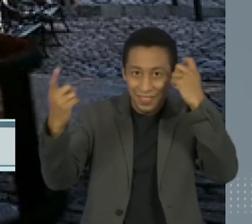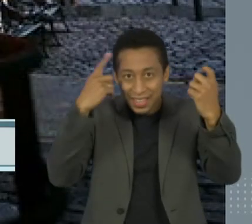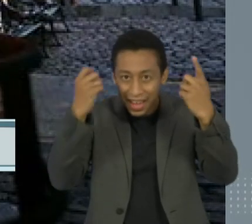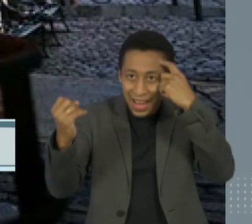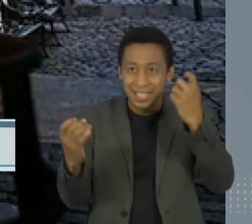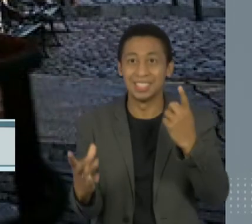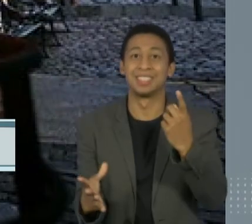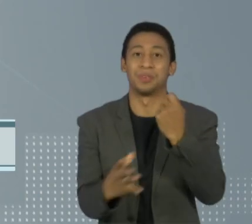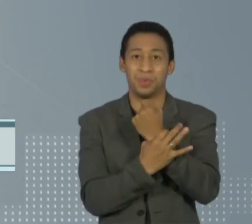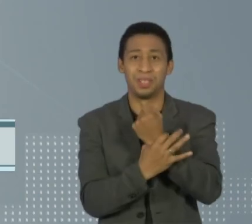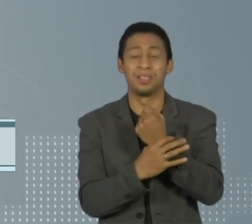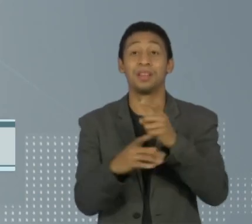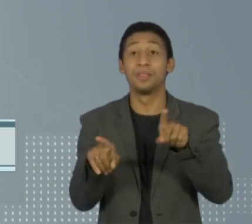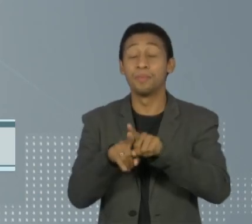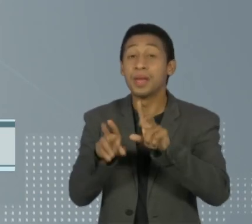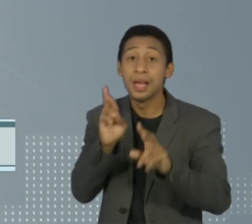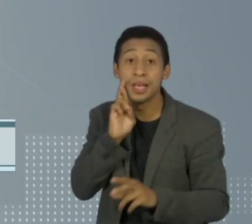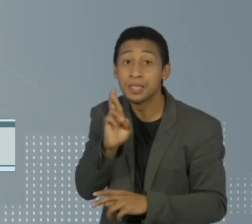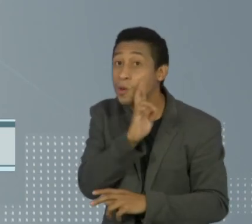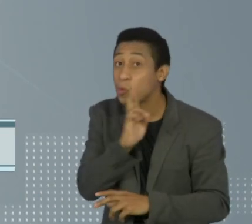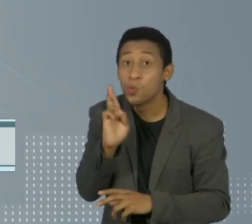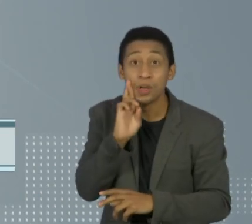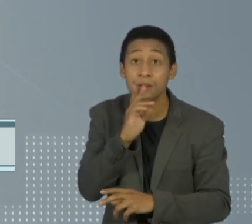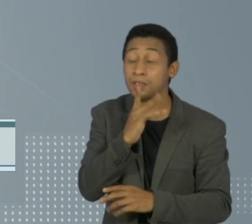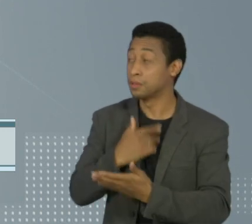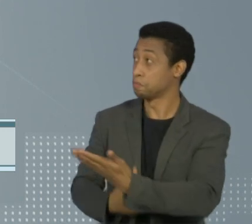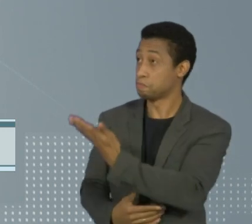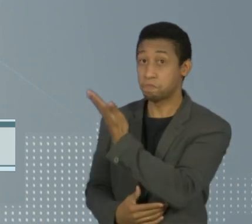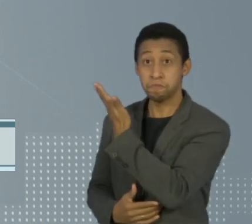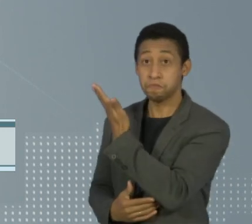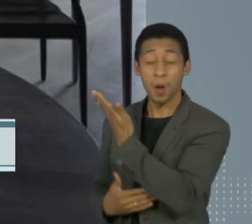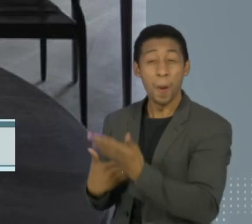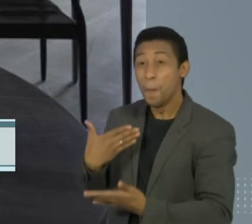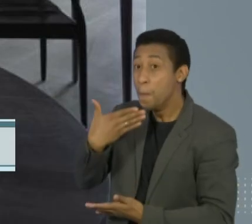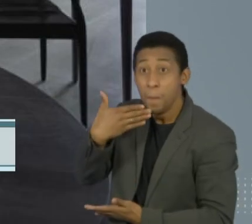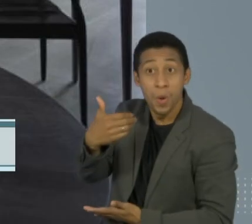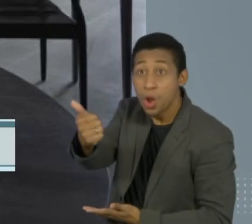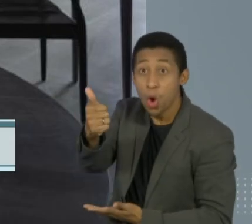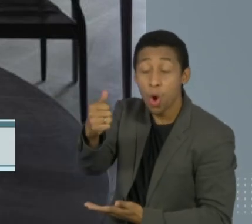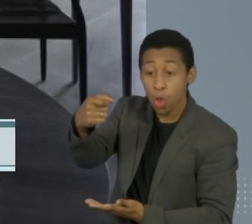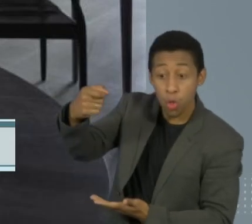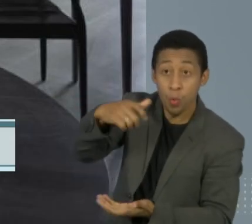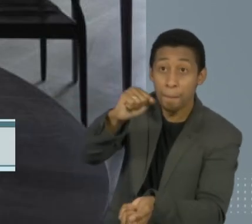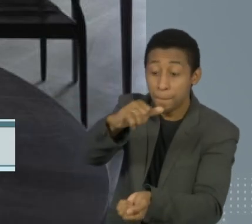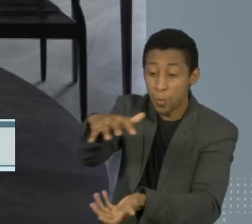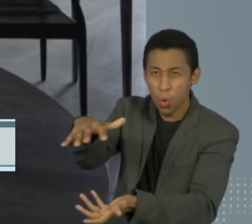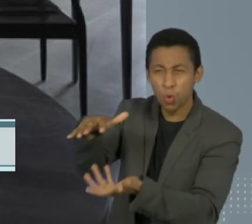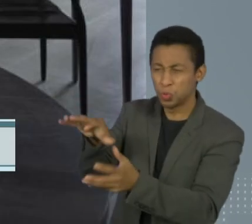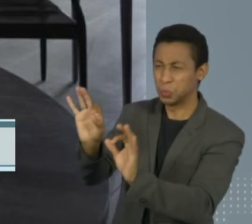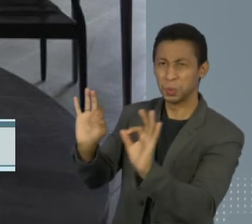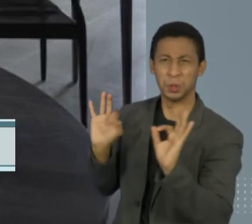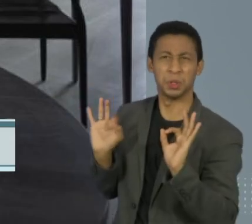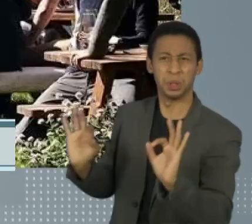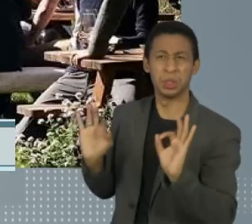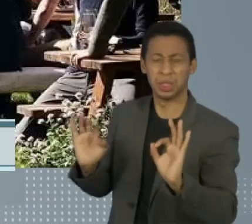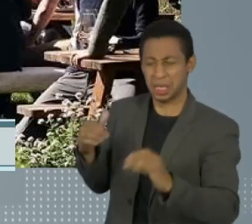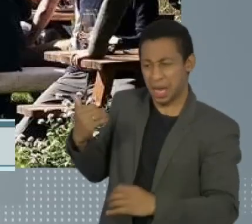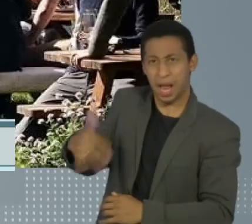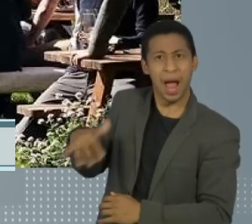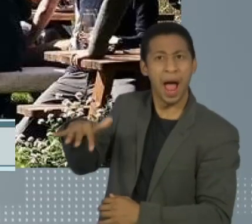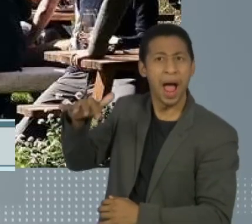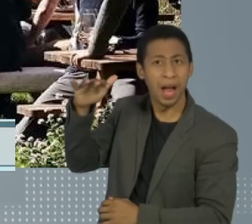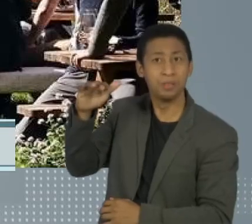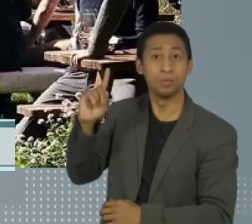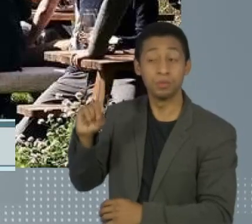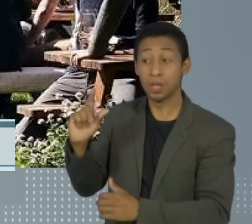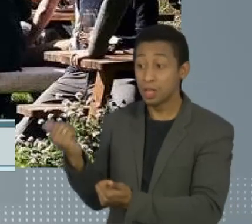como o Noma de Copenhague, considerado um dos melhores do planeta, os salões requintados e caros foram